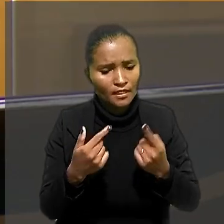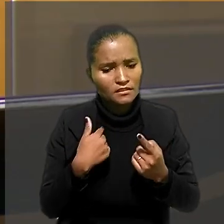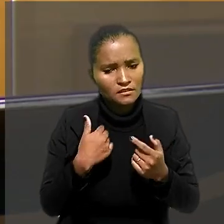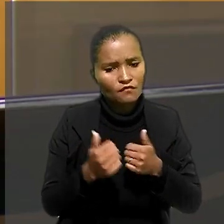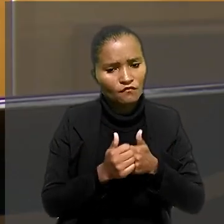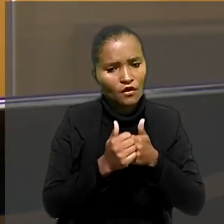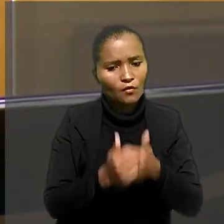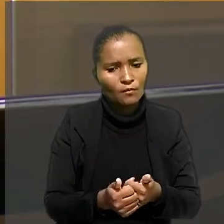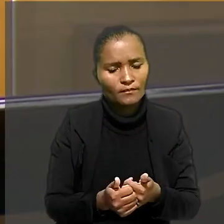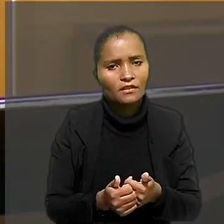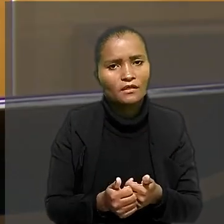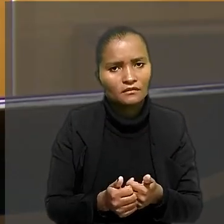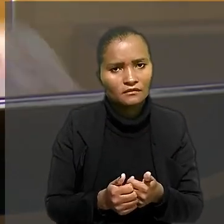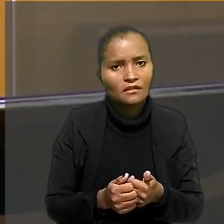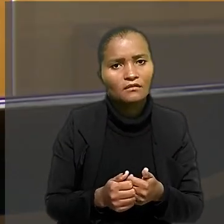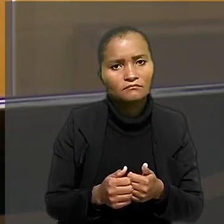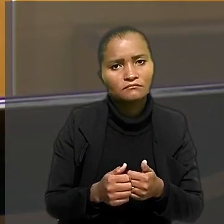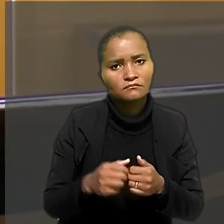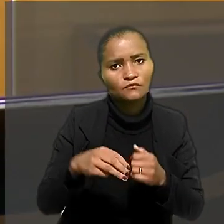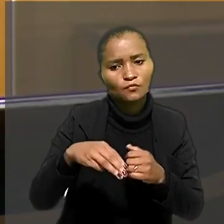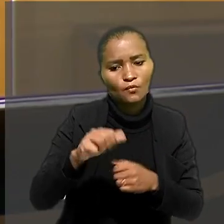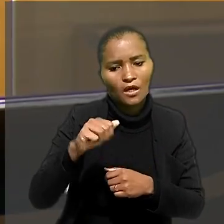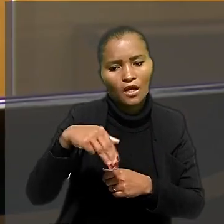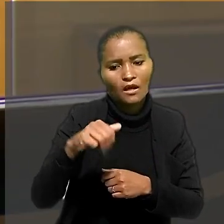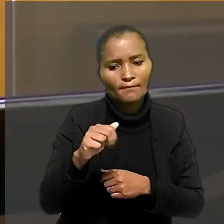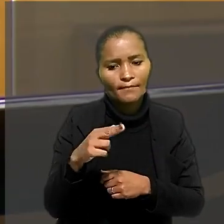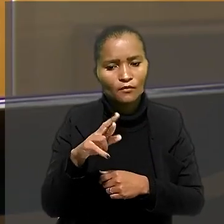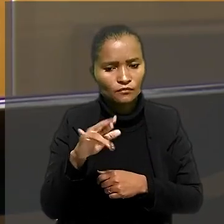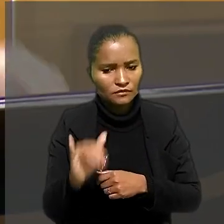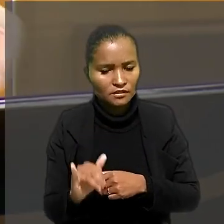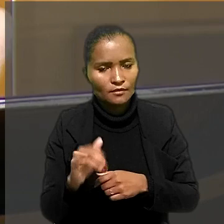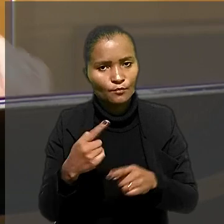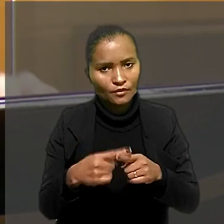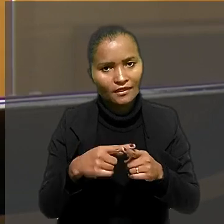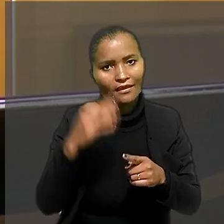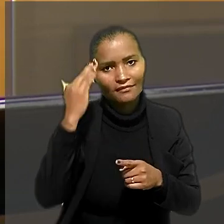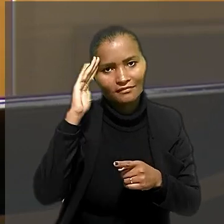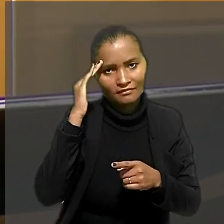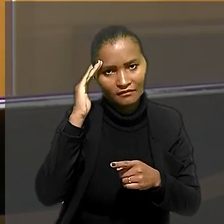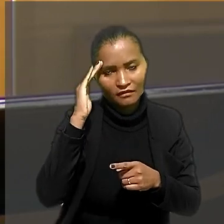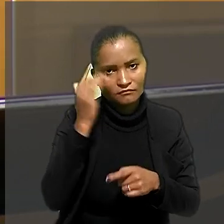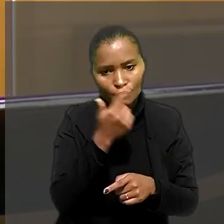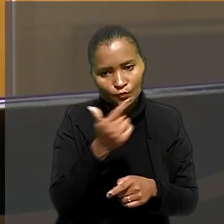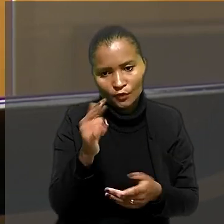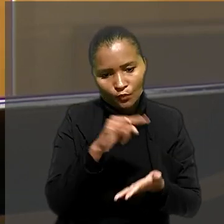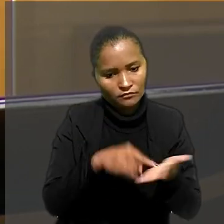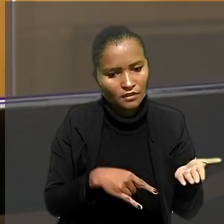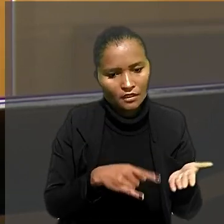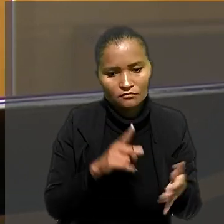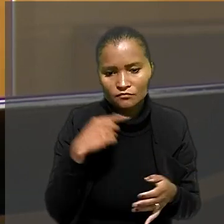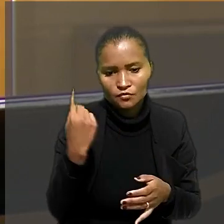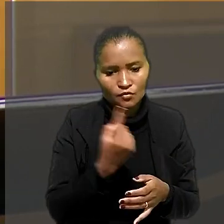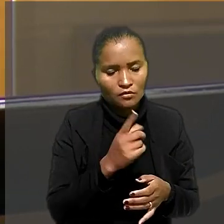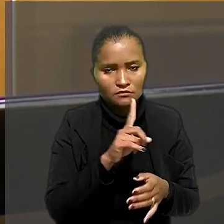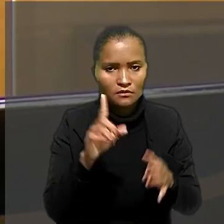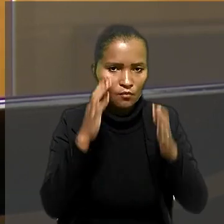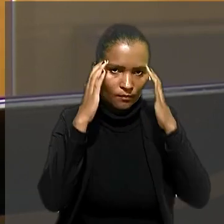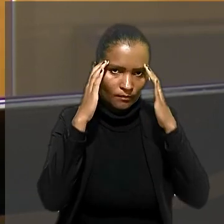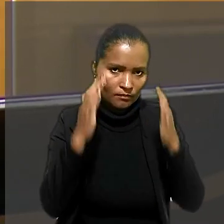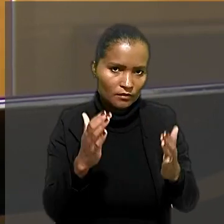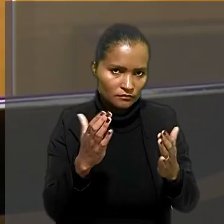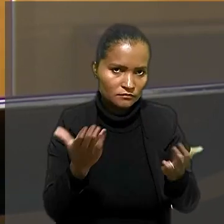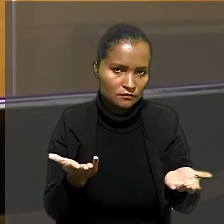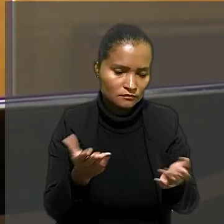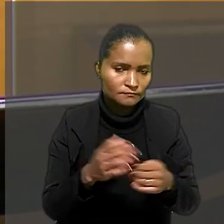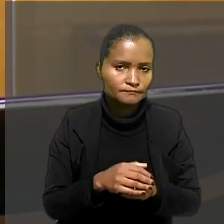acompanhar a diferença do ministro da Mauri exatamente por entender que nesse caso aqui não há contrato e aí nós não estaríamos descumprindo